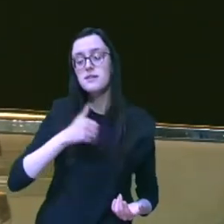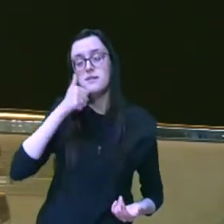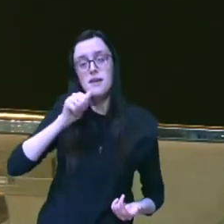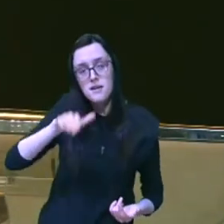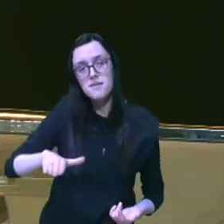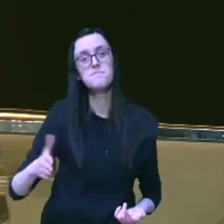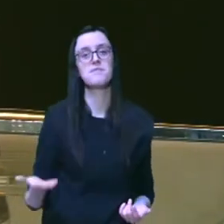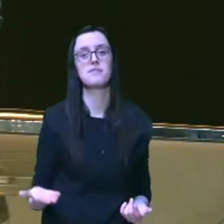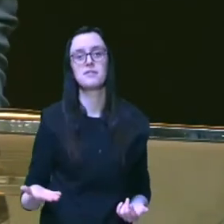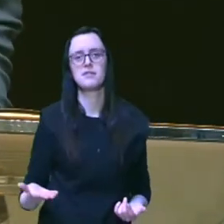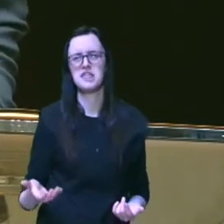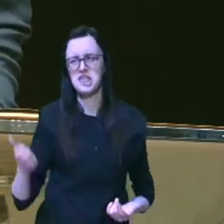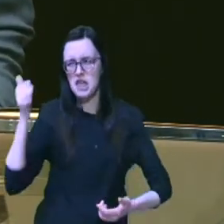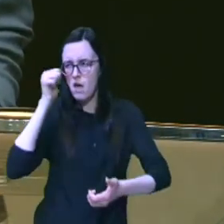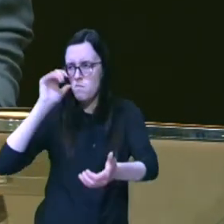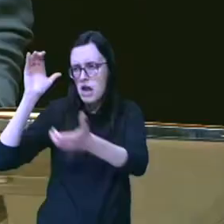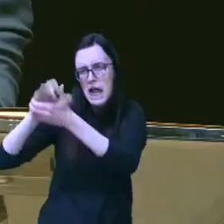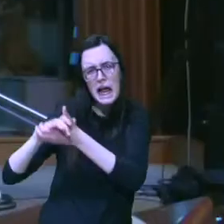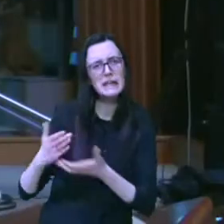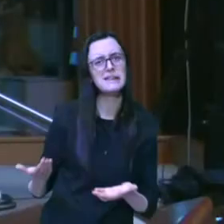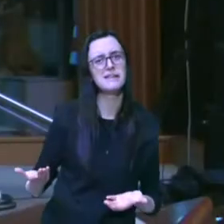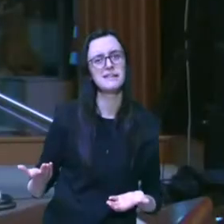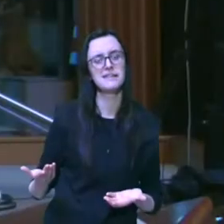mulher casada